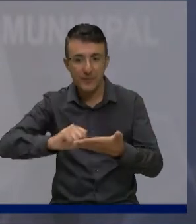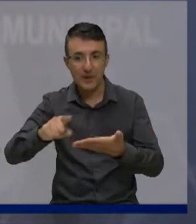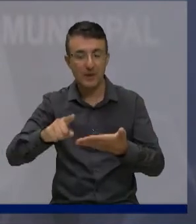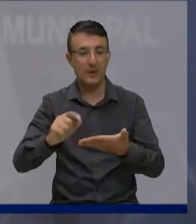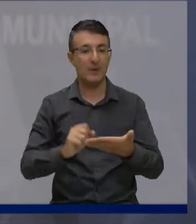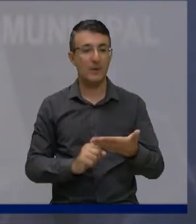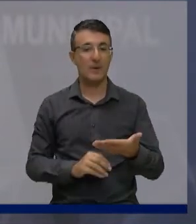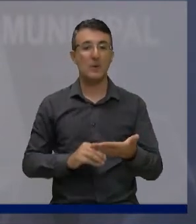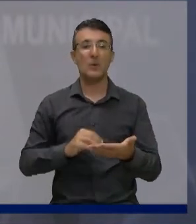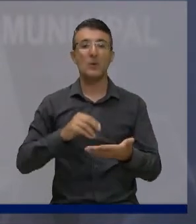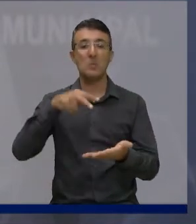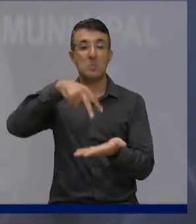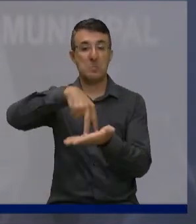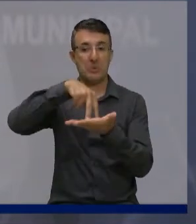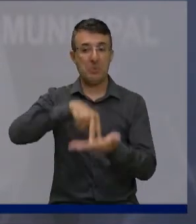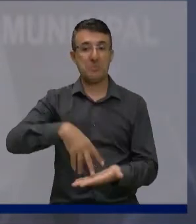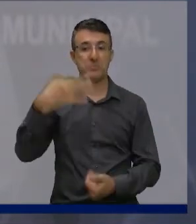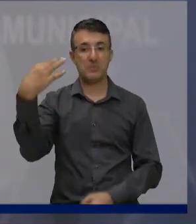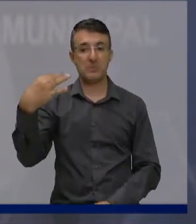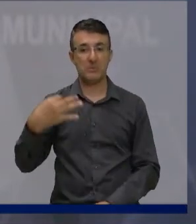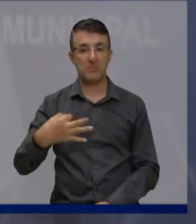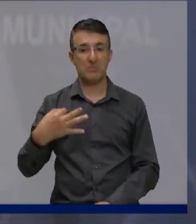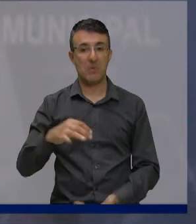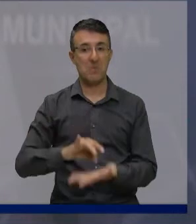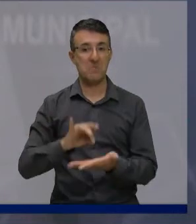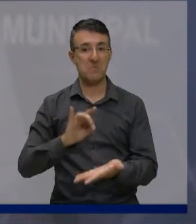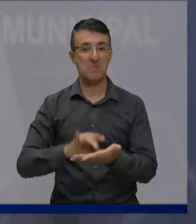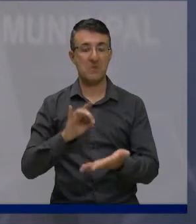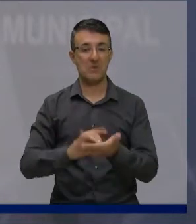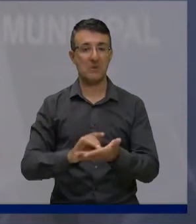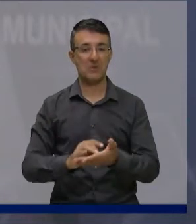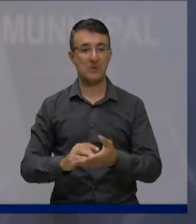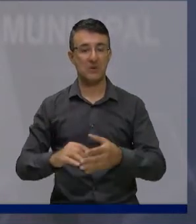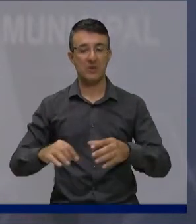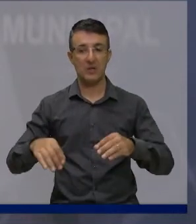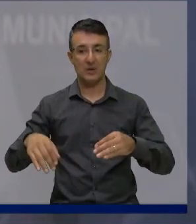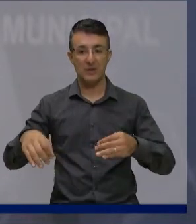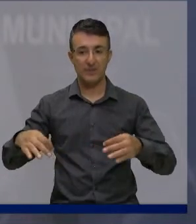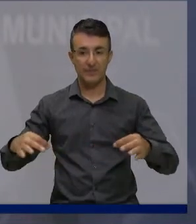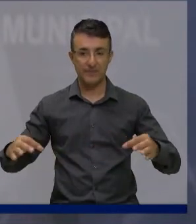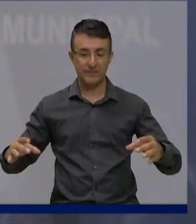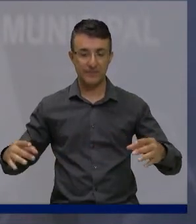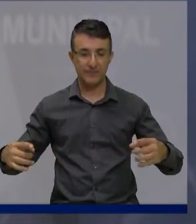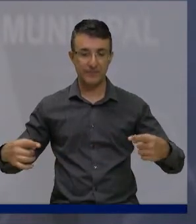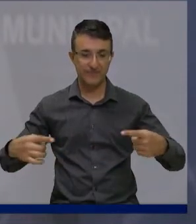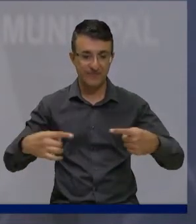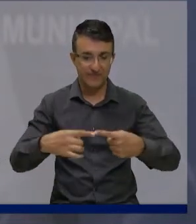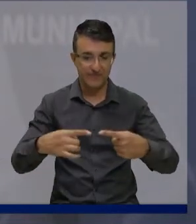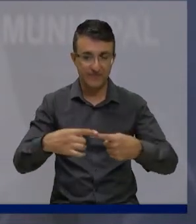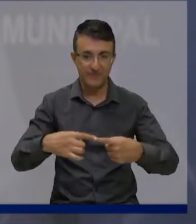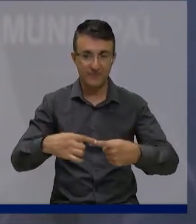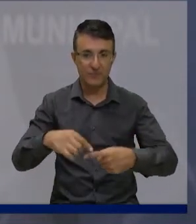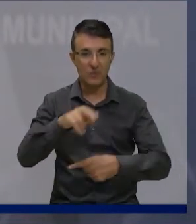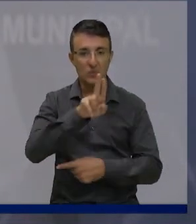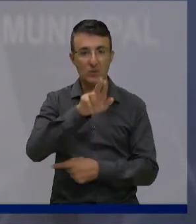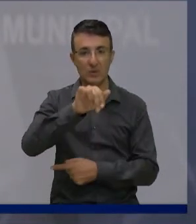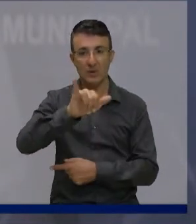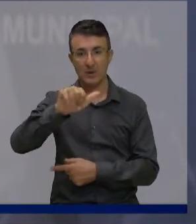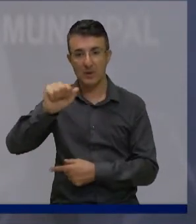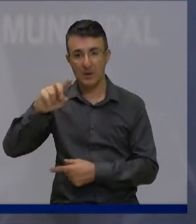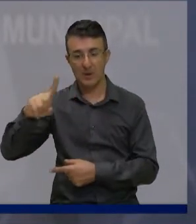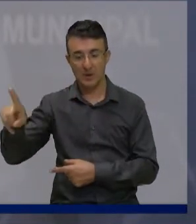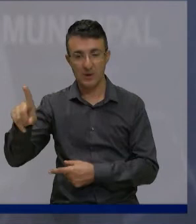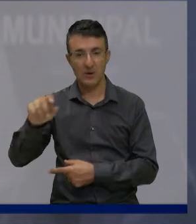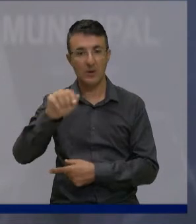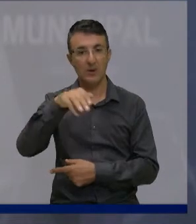ligação União versus Morumbi em 10 de janeiro de 2020 o vereador